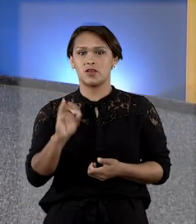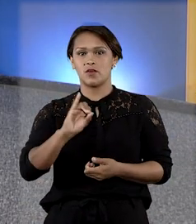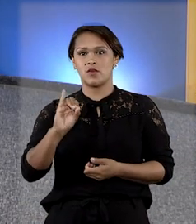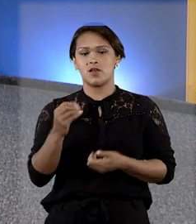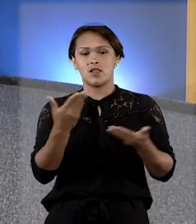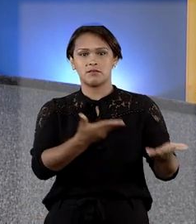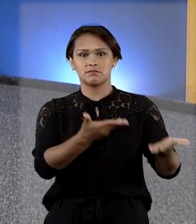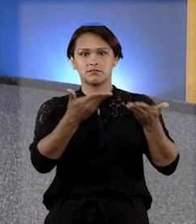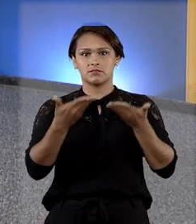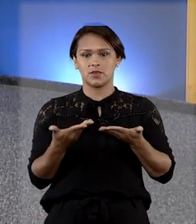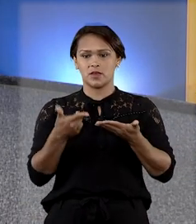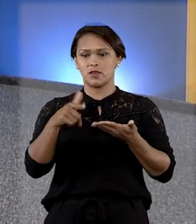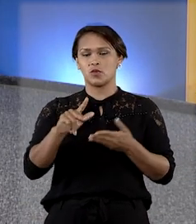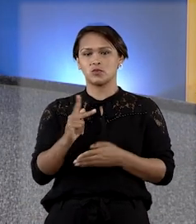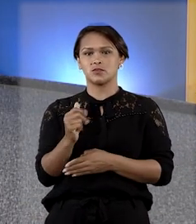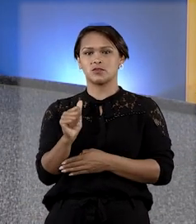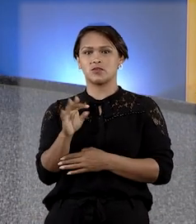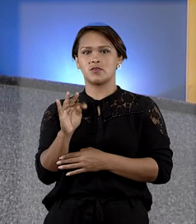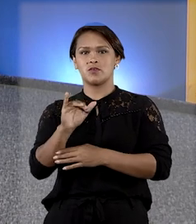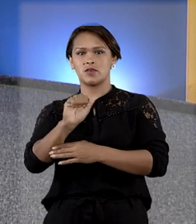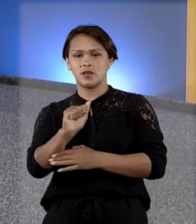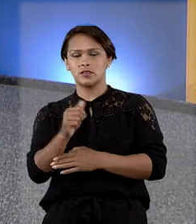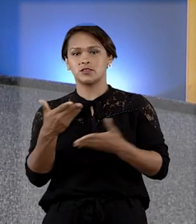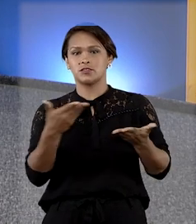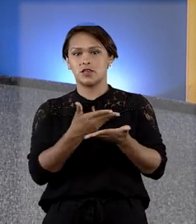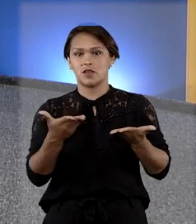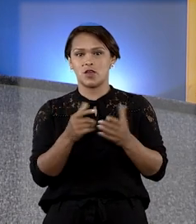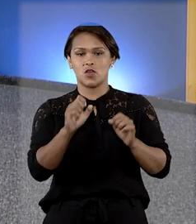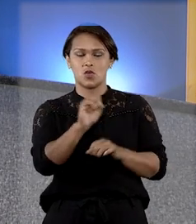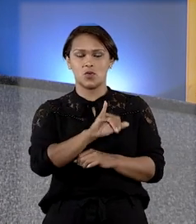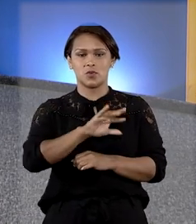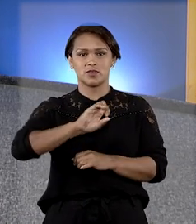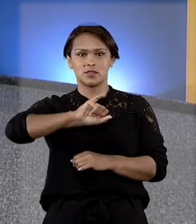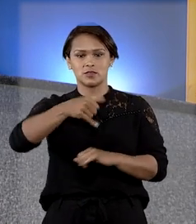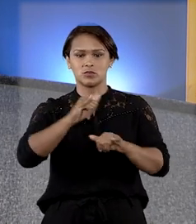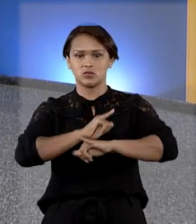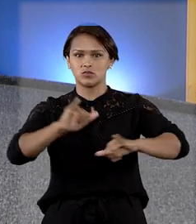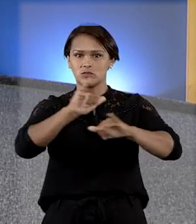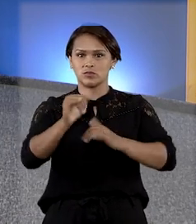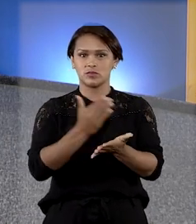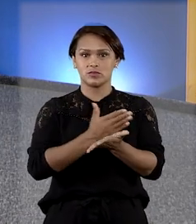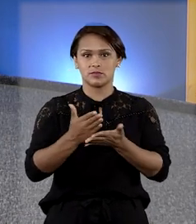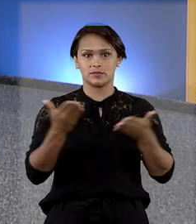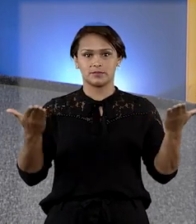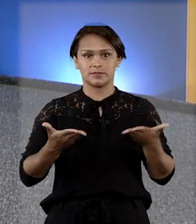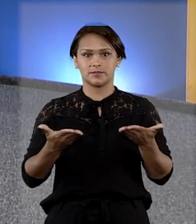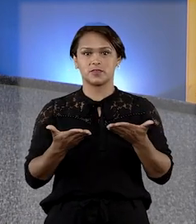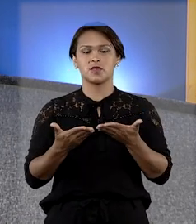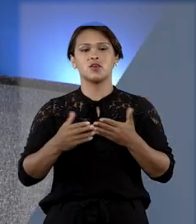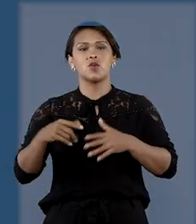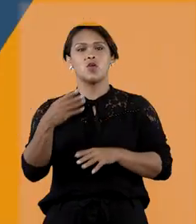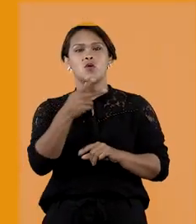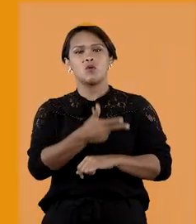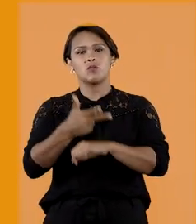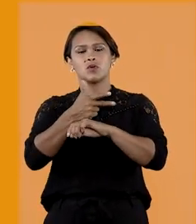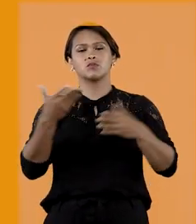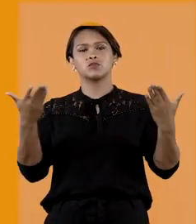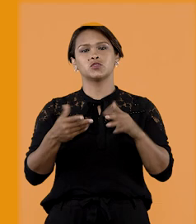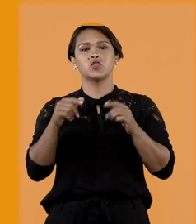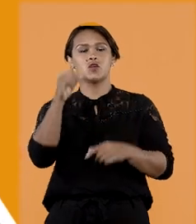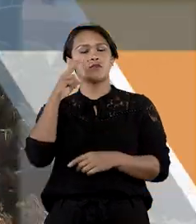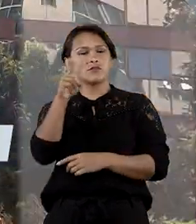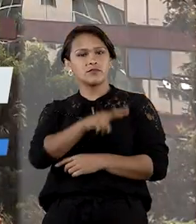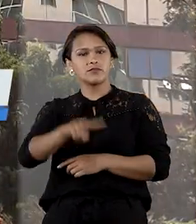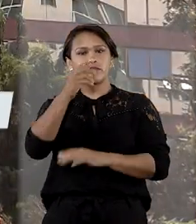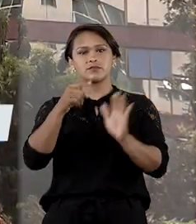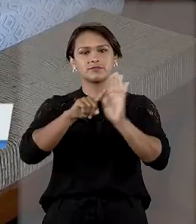Olá, seja muito bem-vindo. Eu sou Kátia Gomes e o STJ Notícias está no ar. No programa de hoje você vai